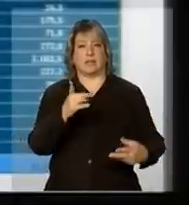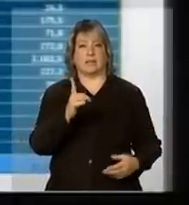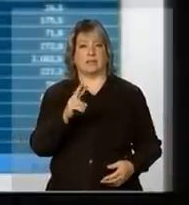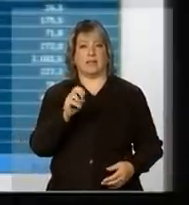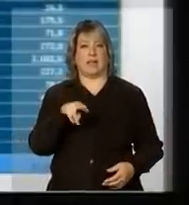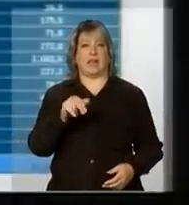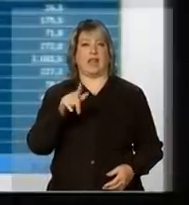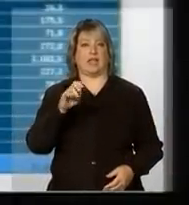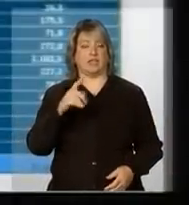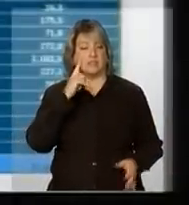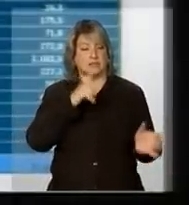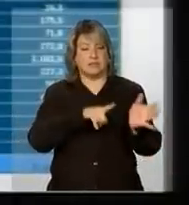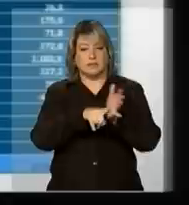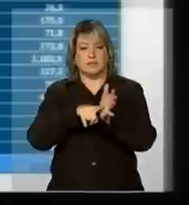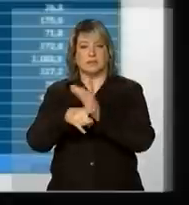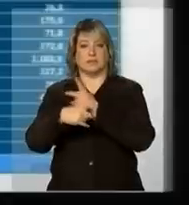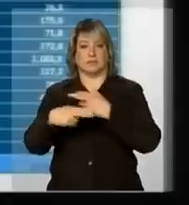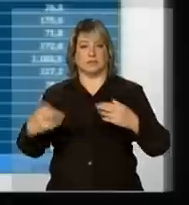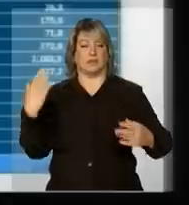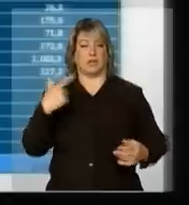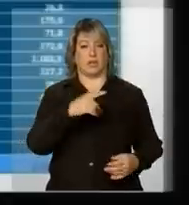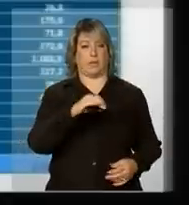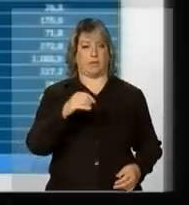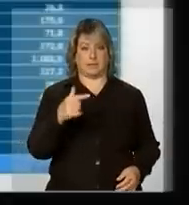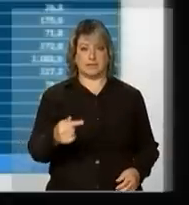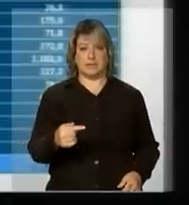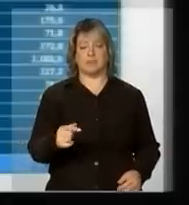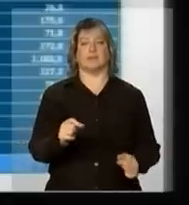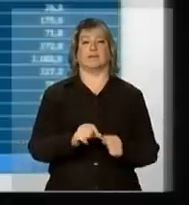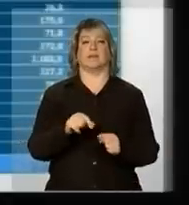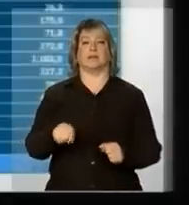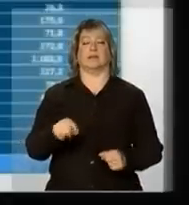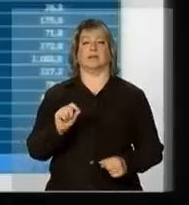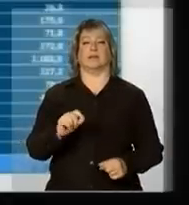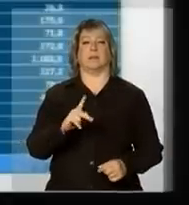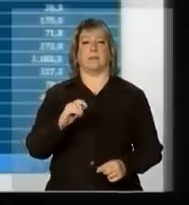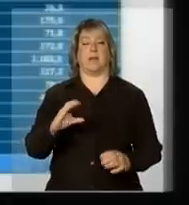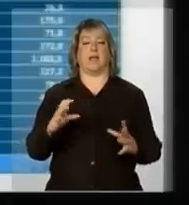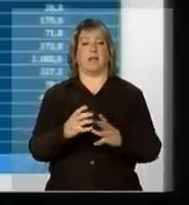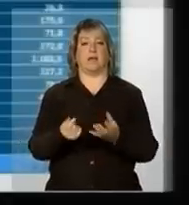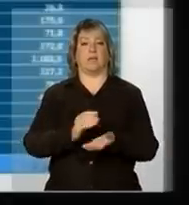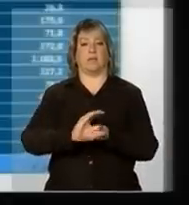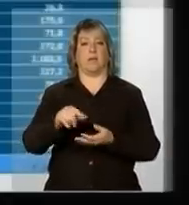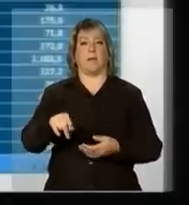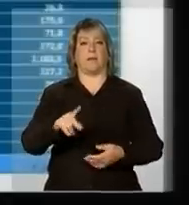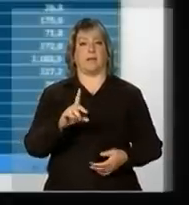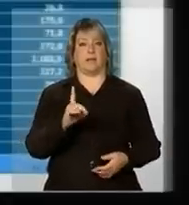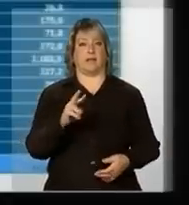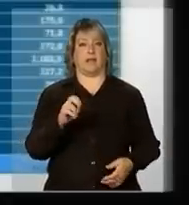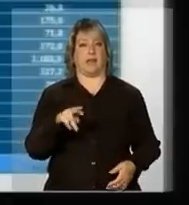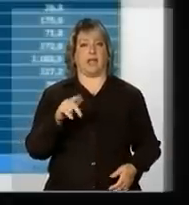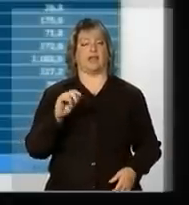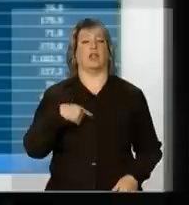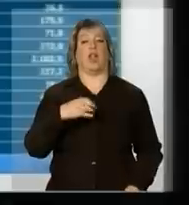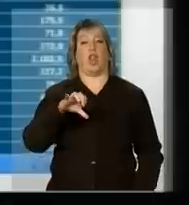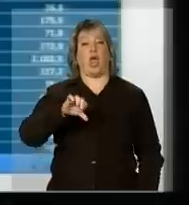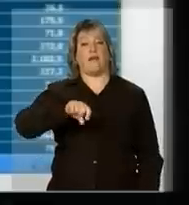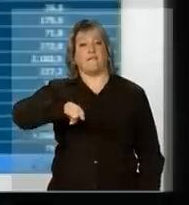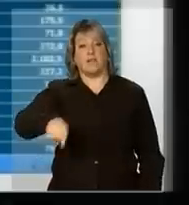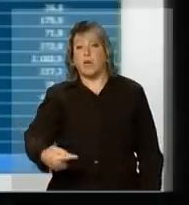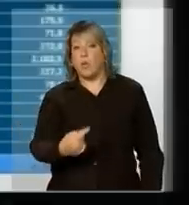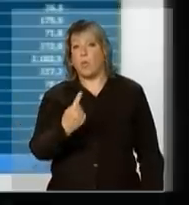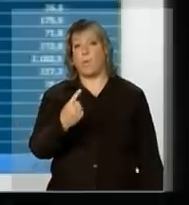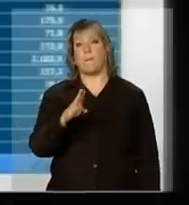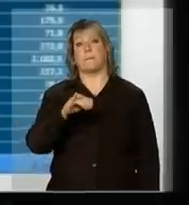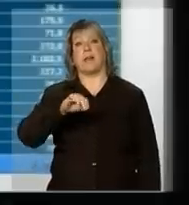nessa primeira seleção desse parque voltado para a drenagem, 9,1 bilhões de reais,